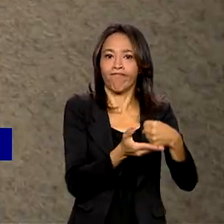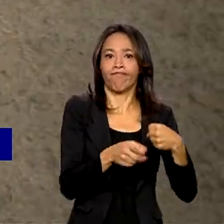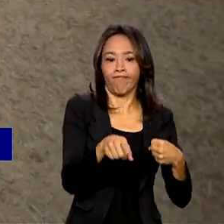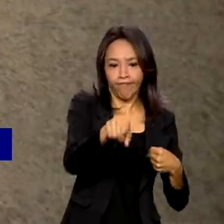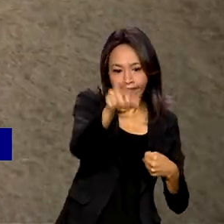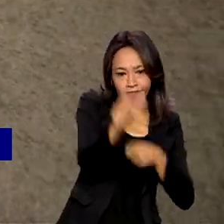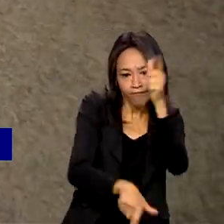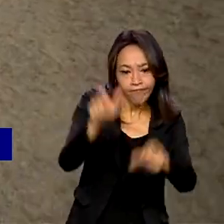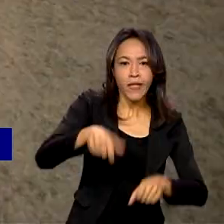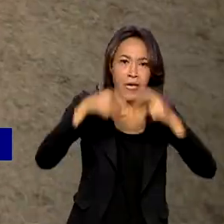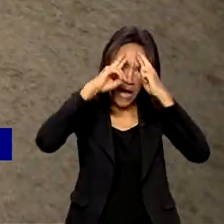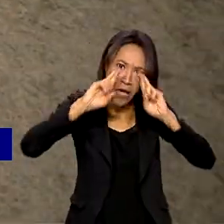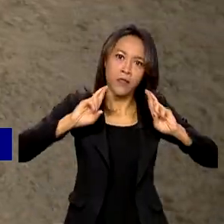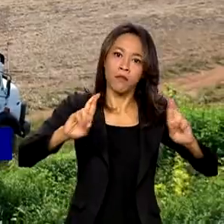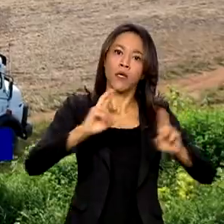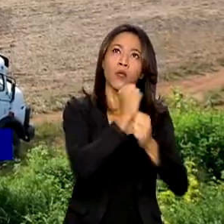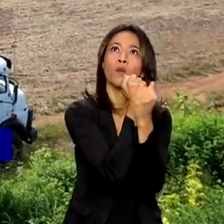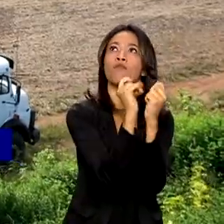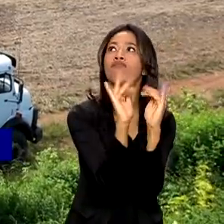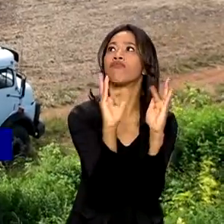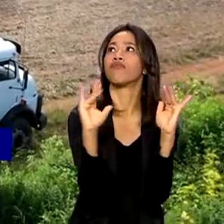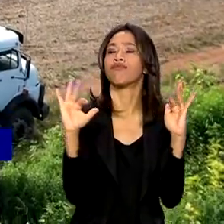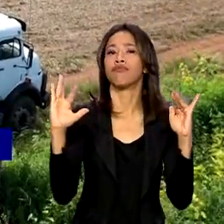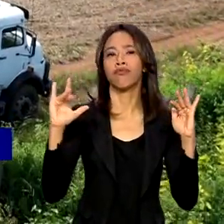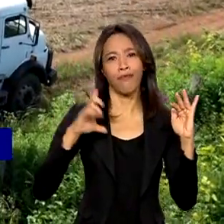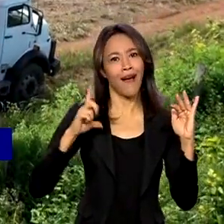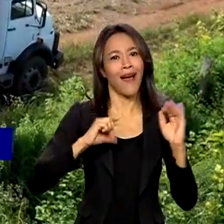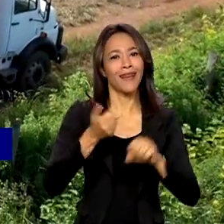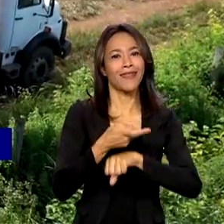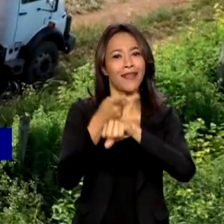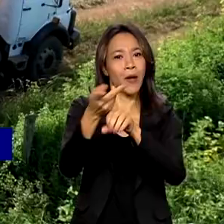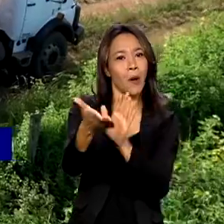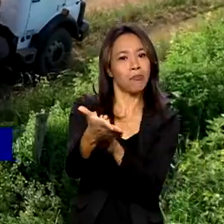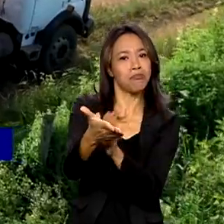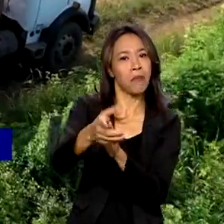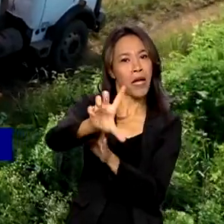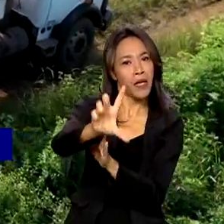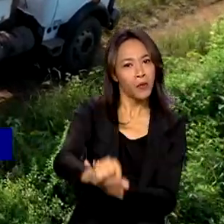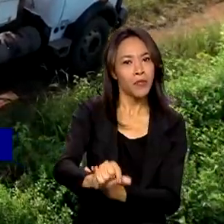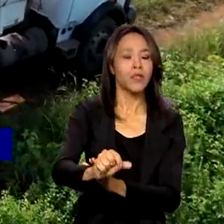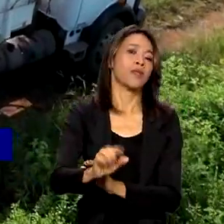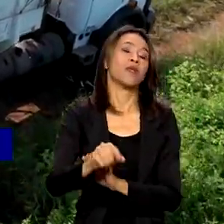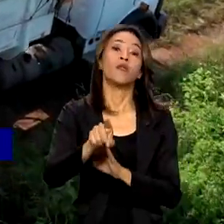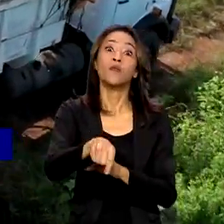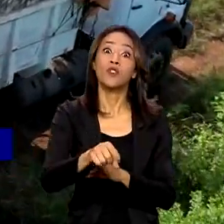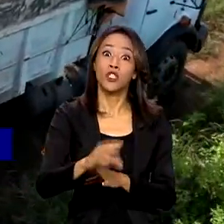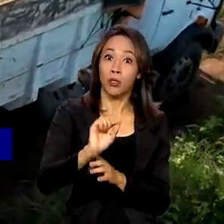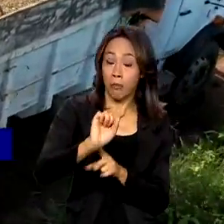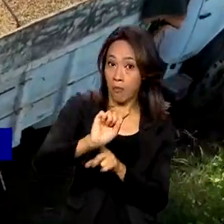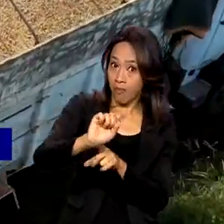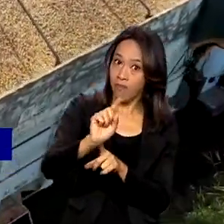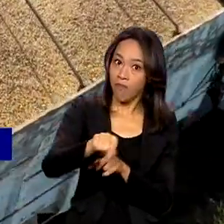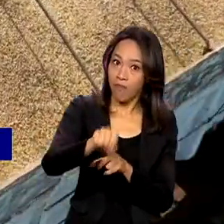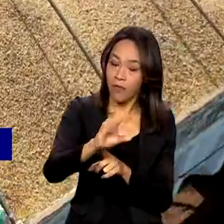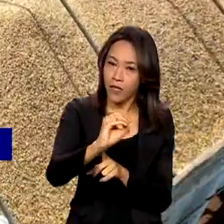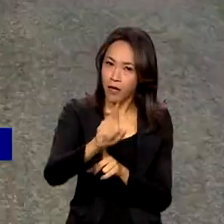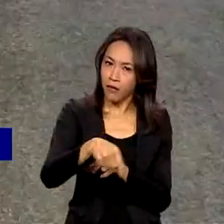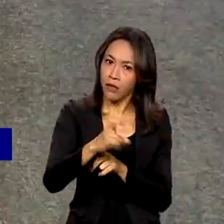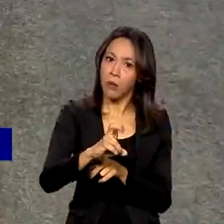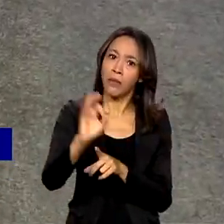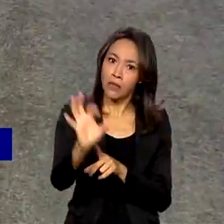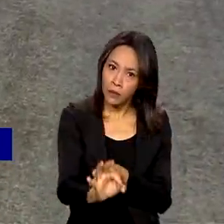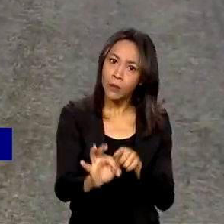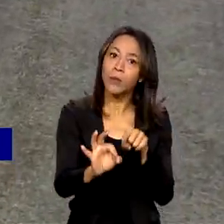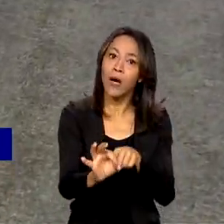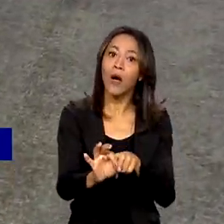respeitam o meio ambiente serão premiados com redução de meio ponto percentual na taxa de juros de custeio. Para